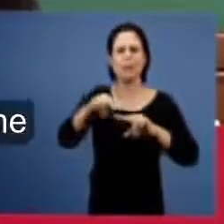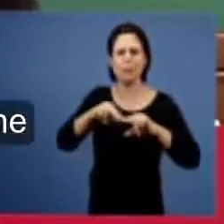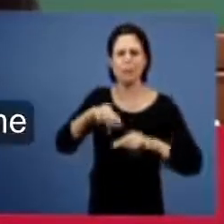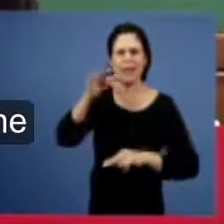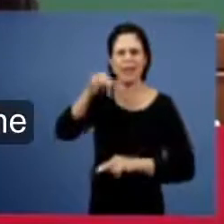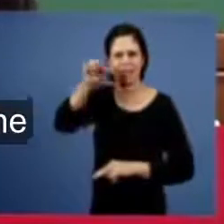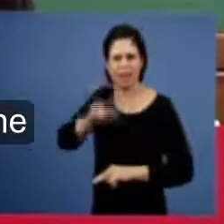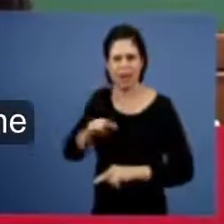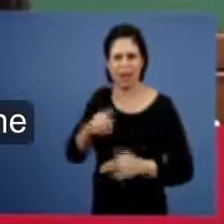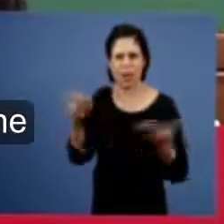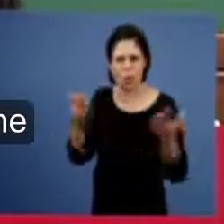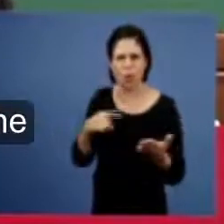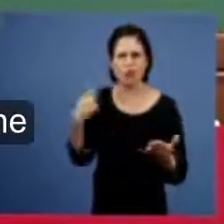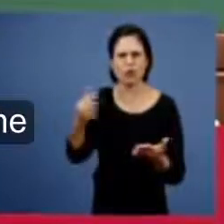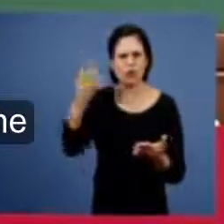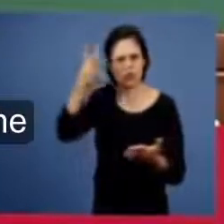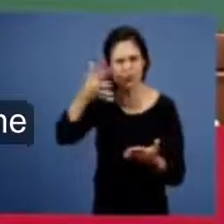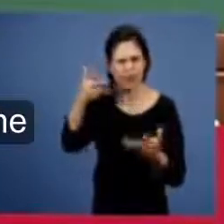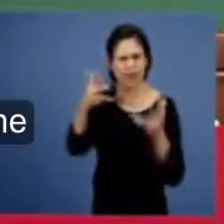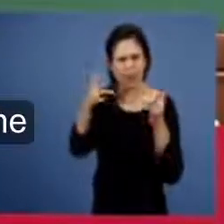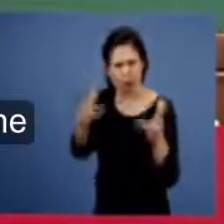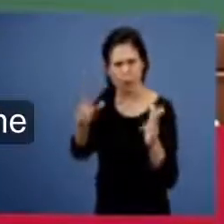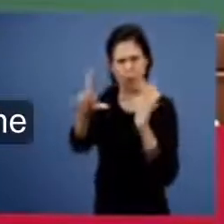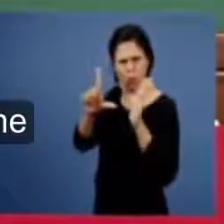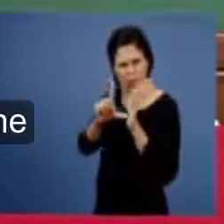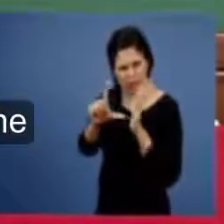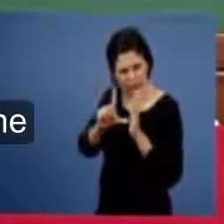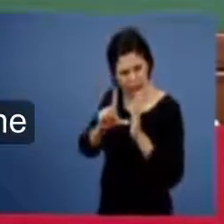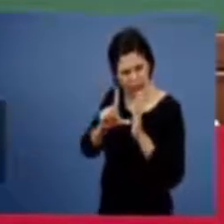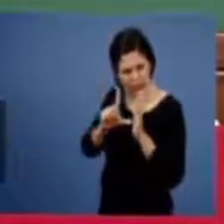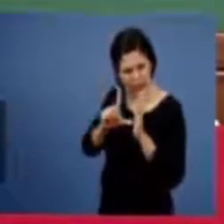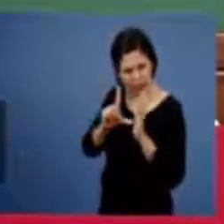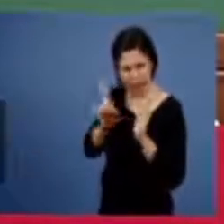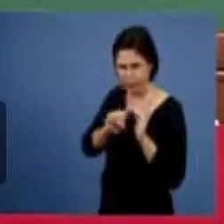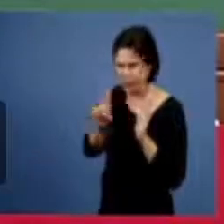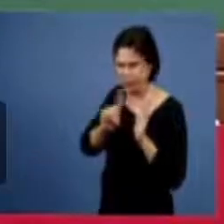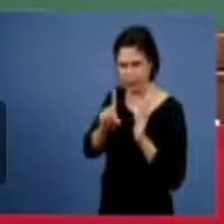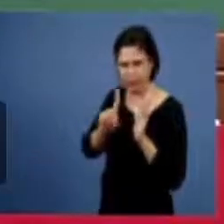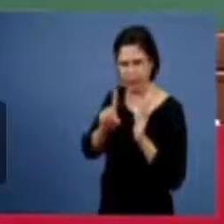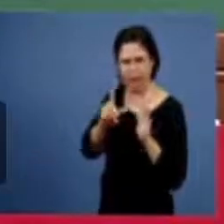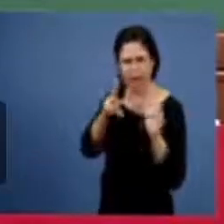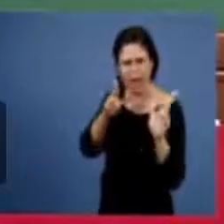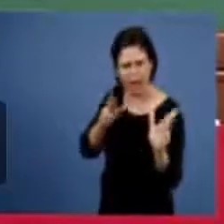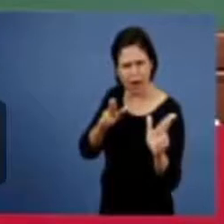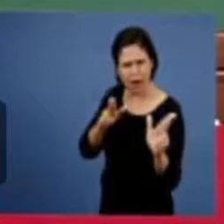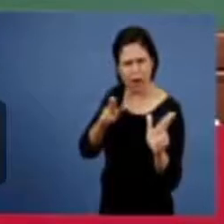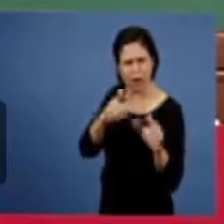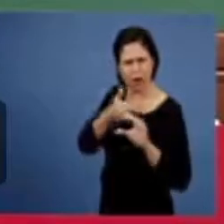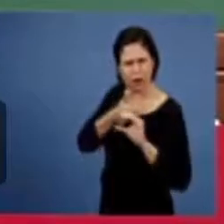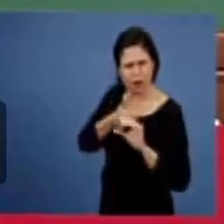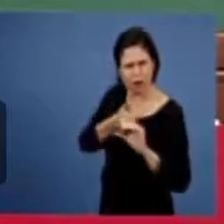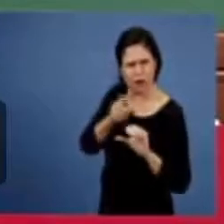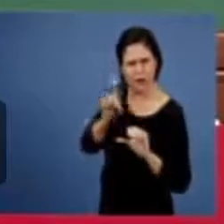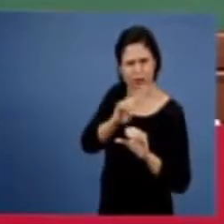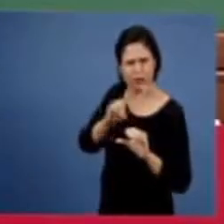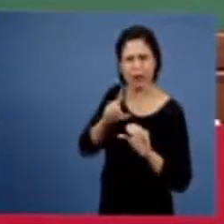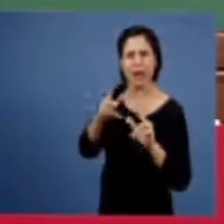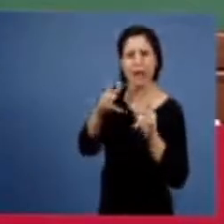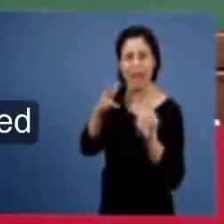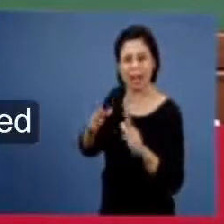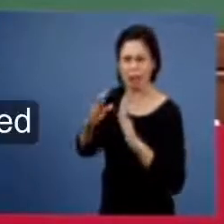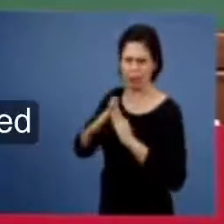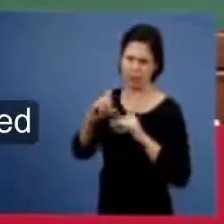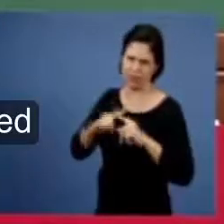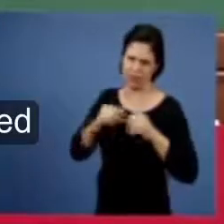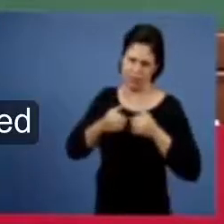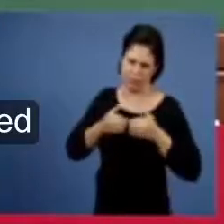é a mesma de Lutero não é a mesma dos protestantes não é a mesma da igreja primitiva